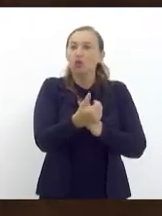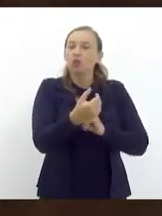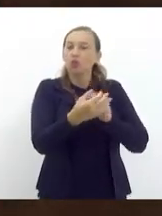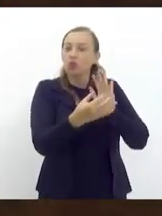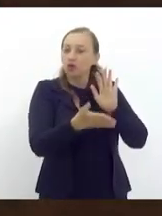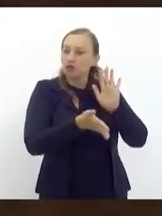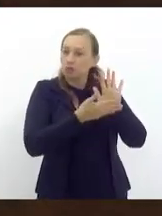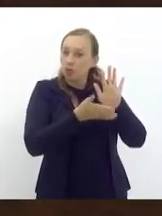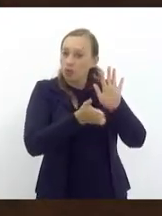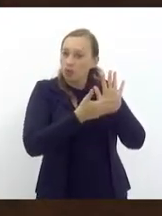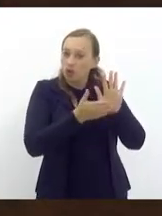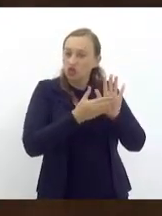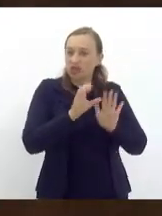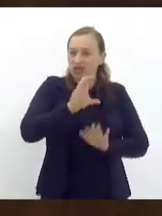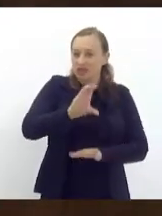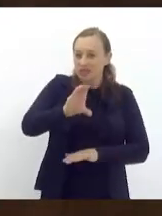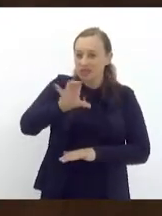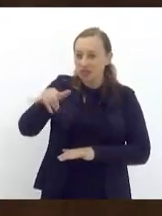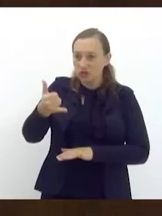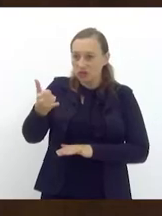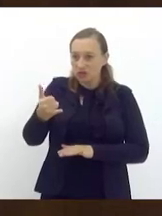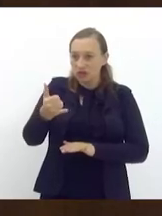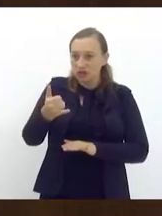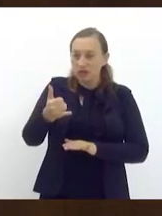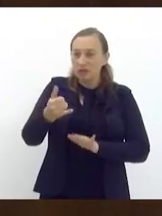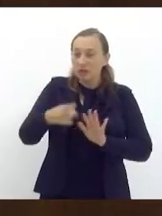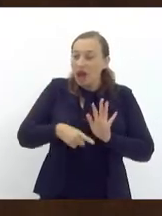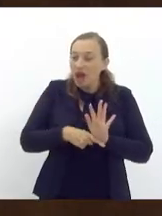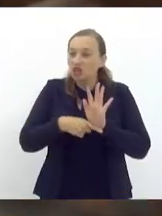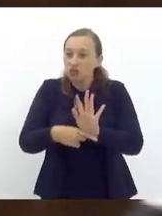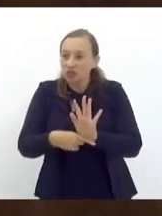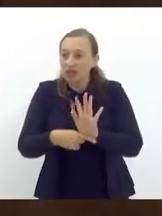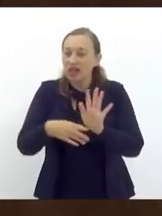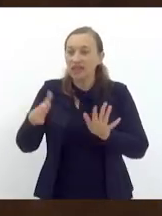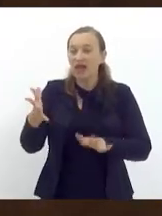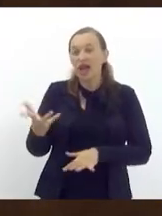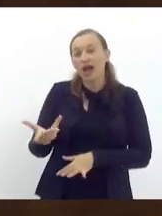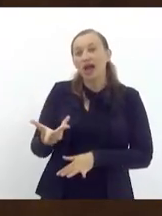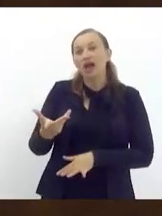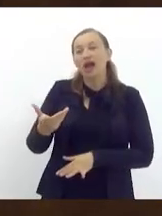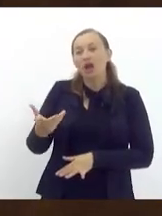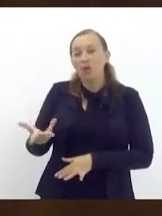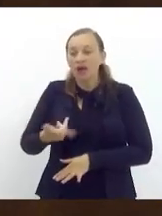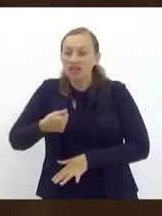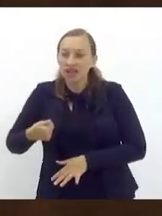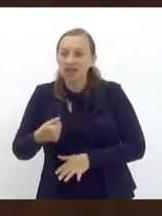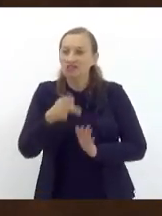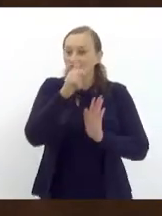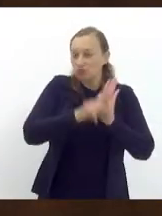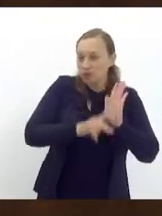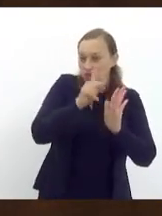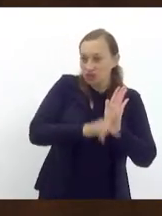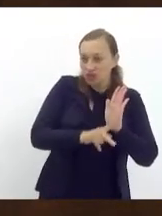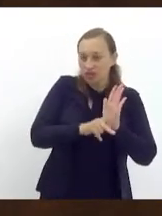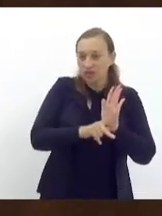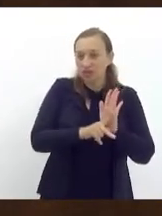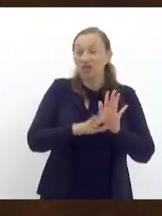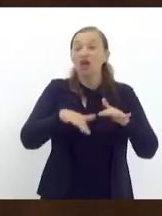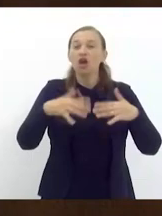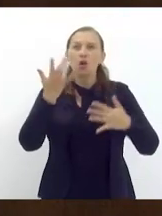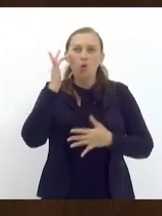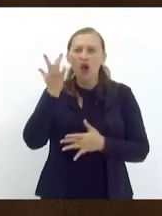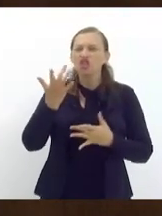que contribuíram para o aperfeiçoamento desse projeto eu acho que todos os setores da